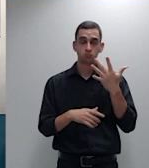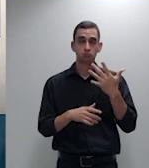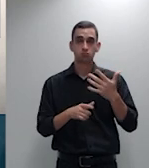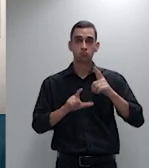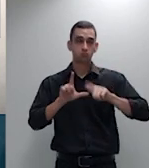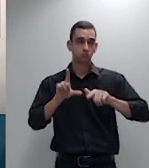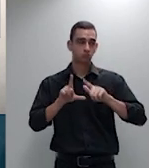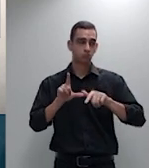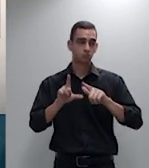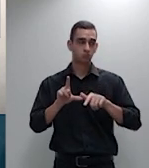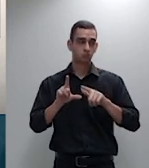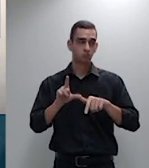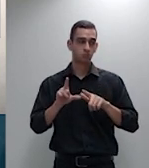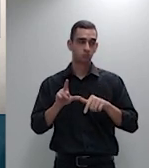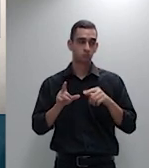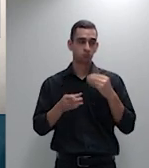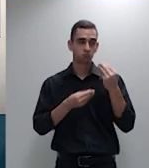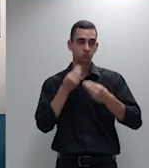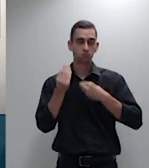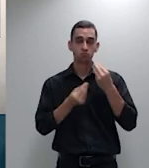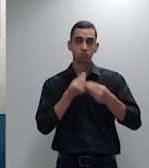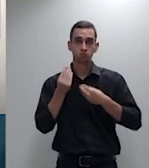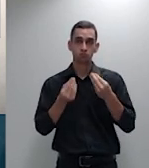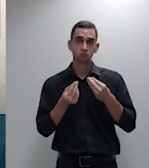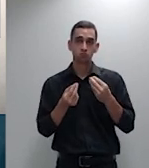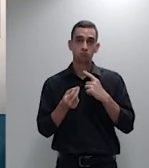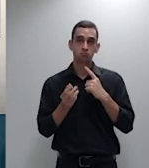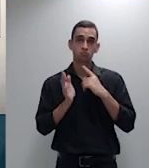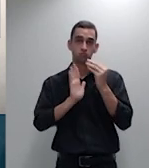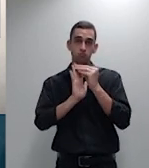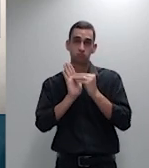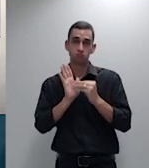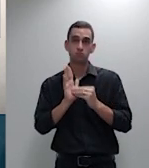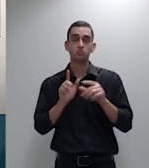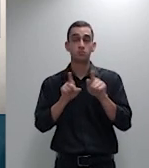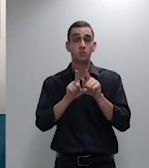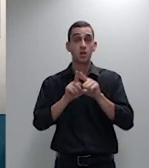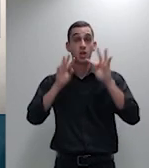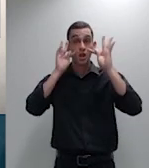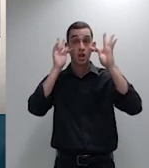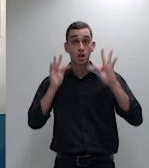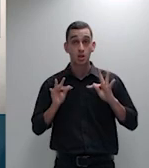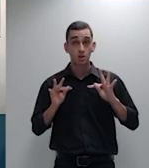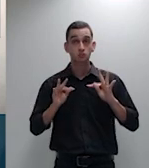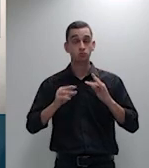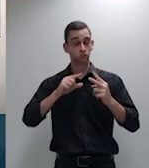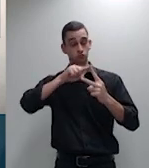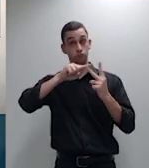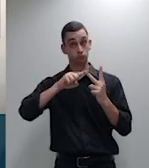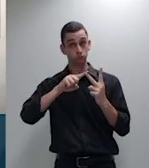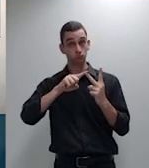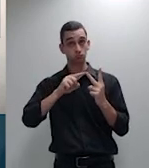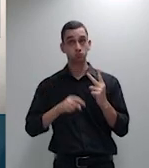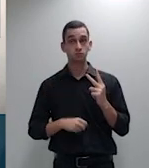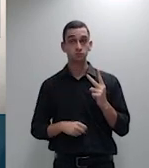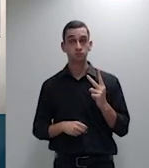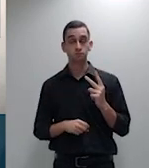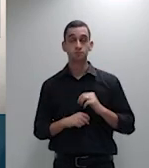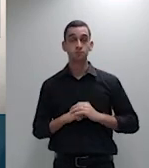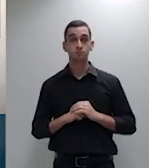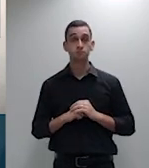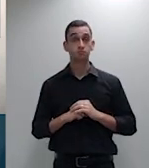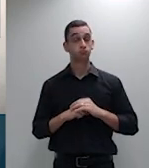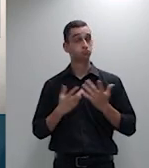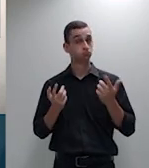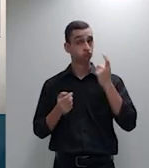assinado a roubo e subscrito por duas testemunhas penso que essa matéria é uma matéria